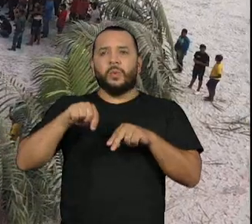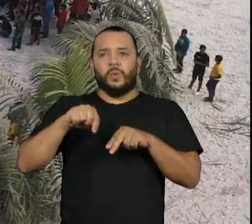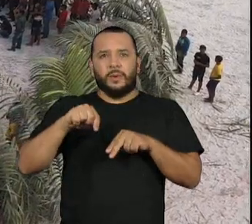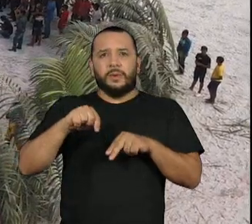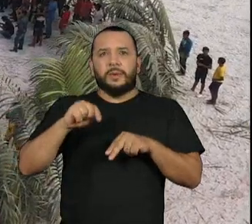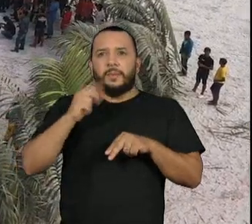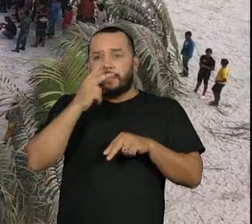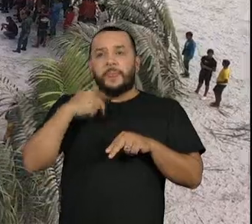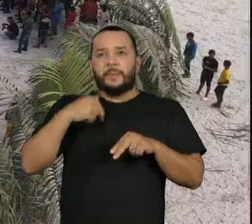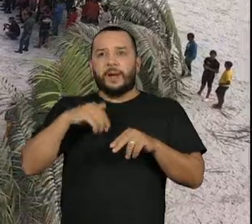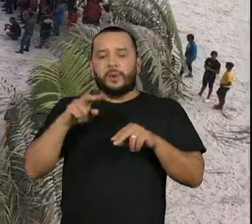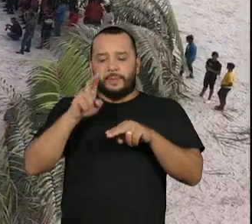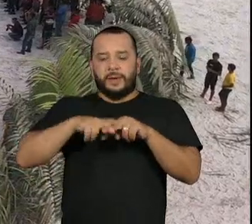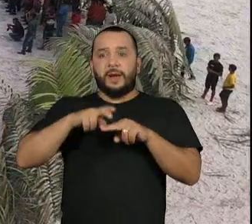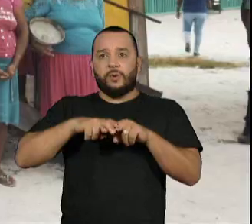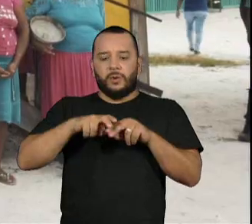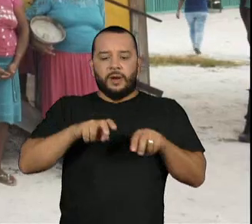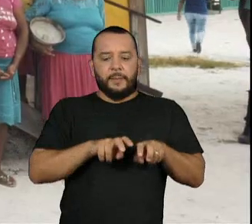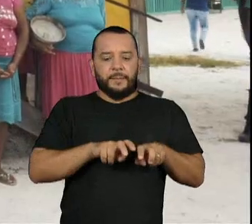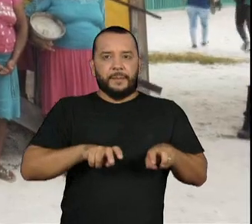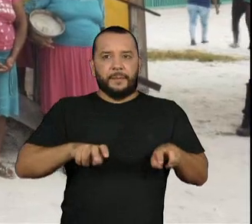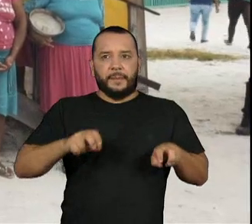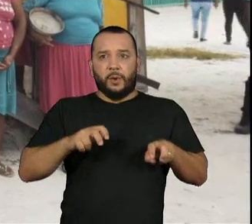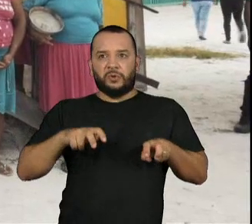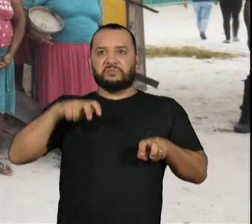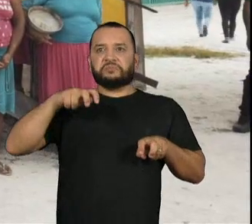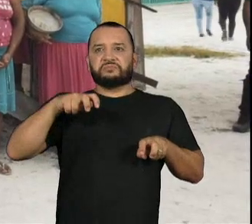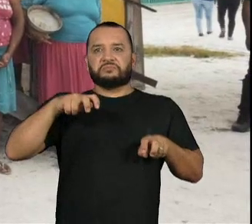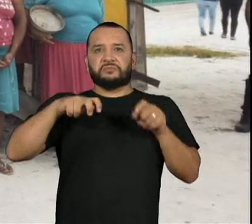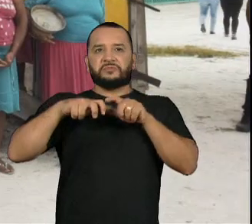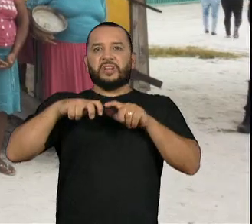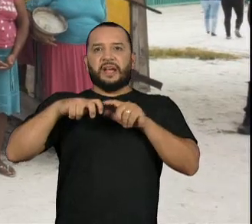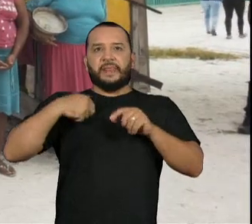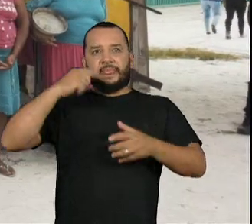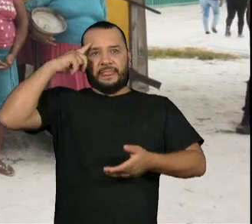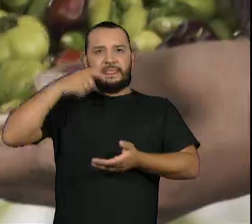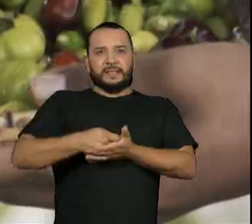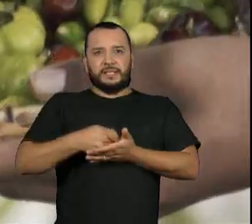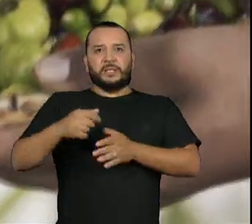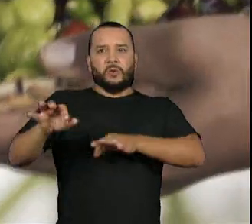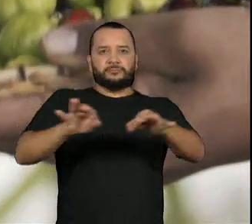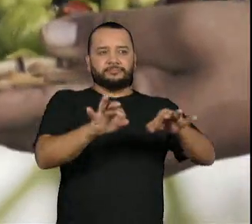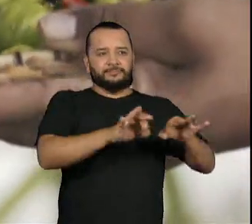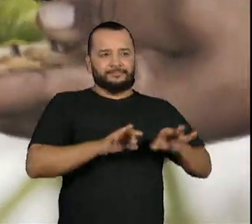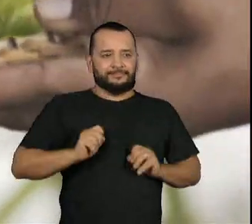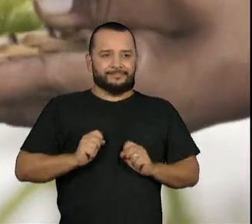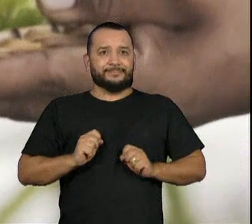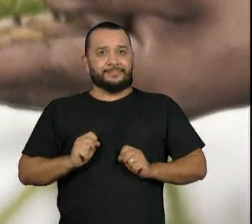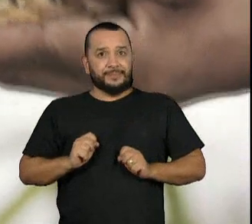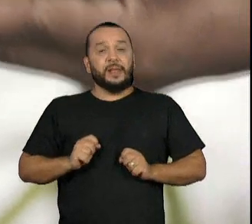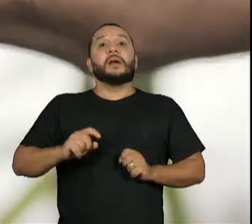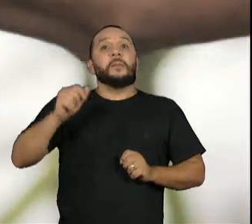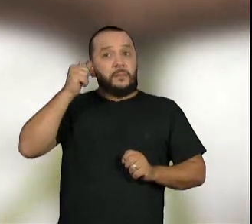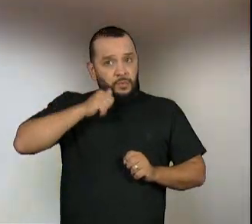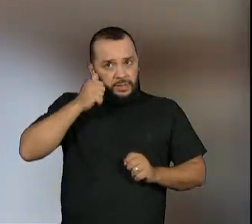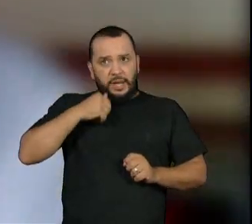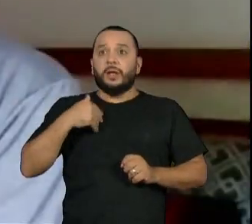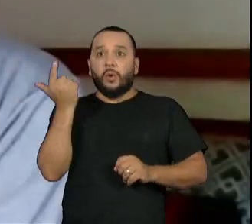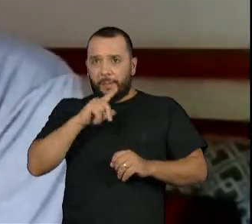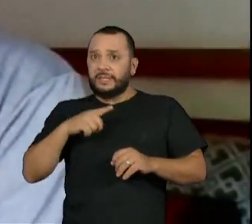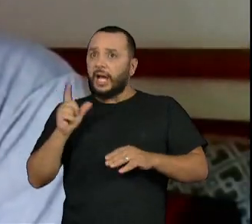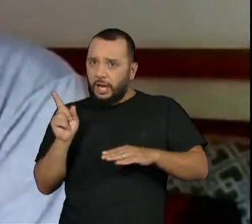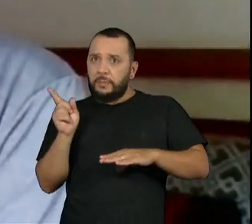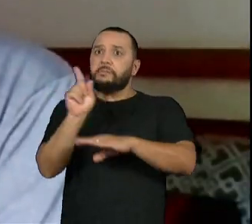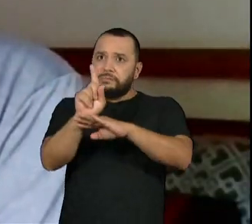dirige e coordena a decisão. Então, por causa da pimenta, essas mulheres passaram a ocupar esses bancos,